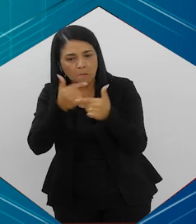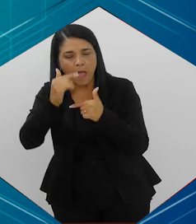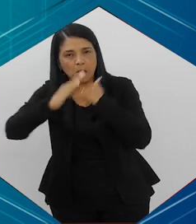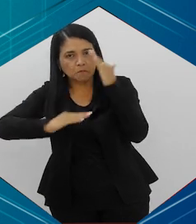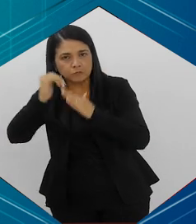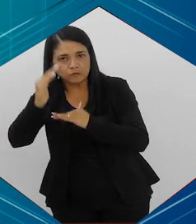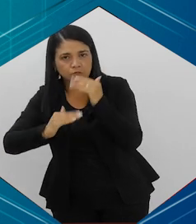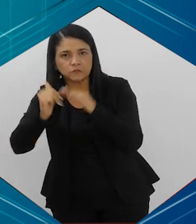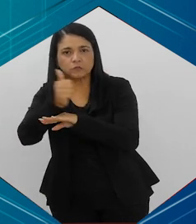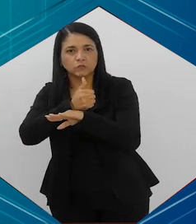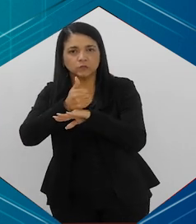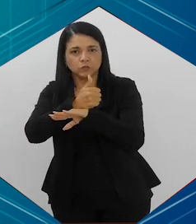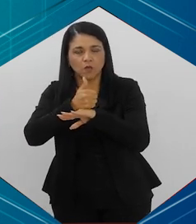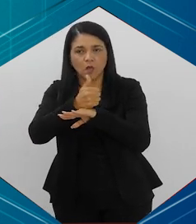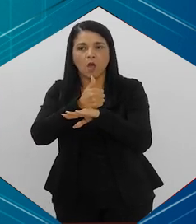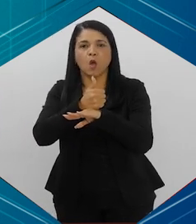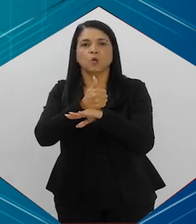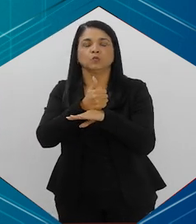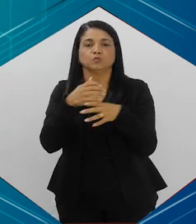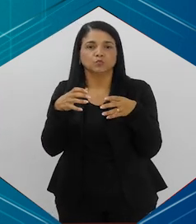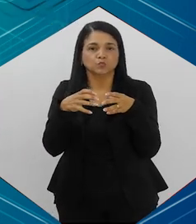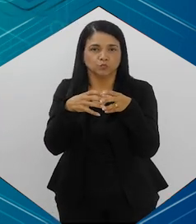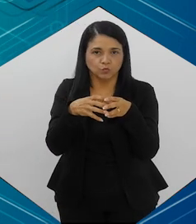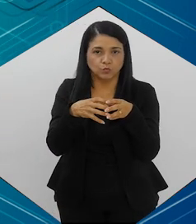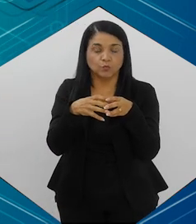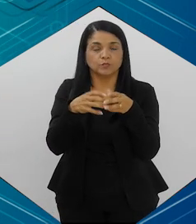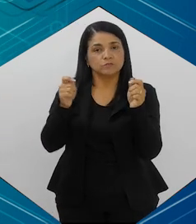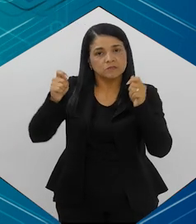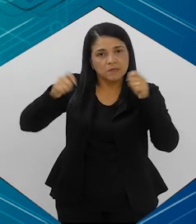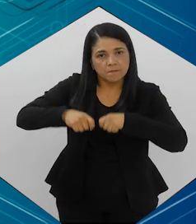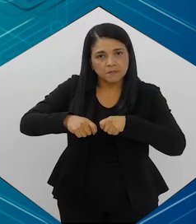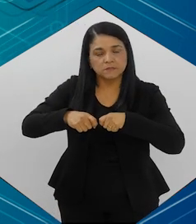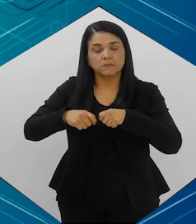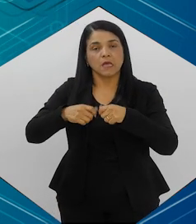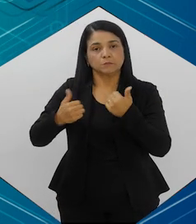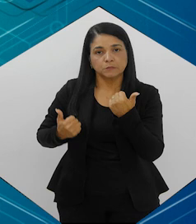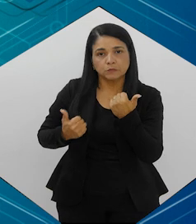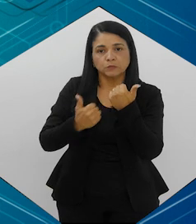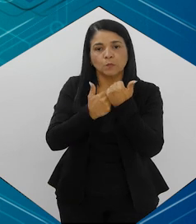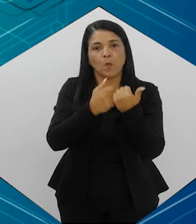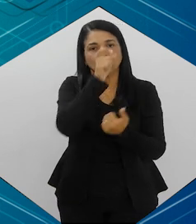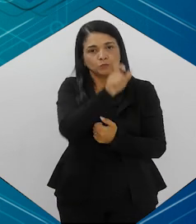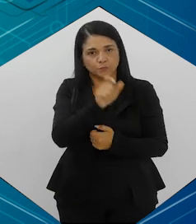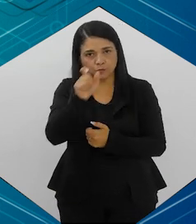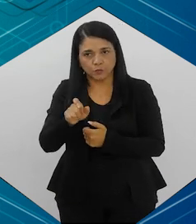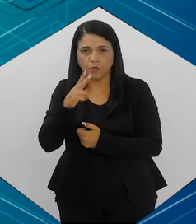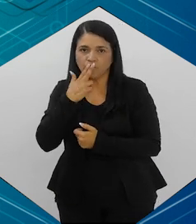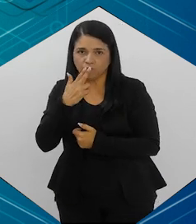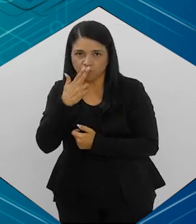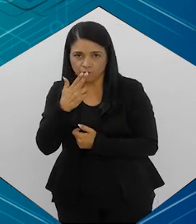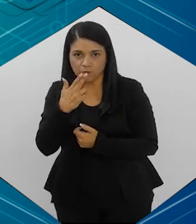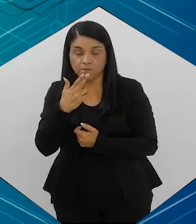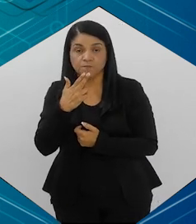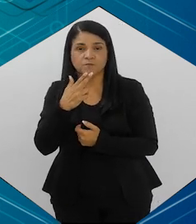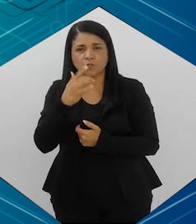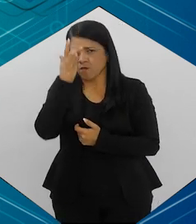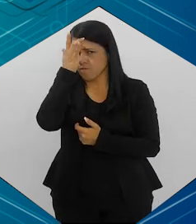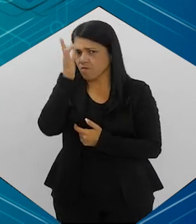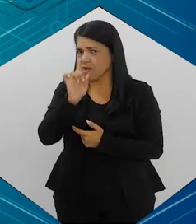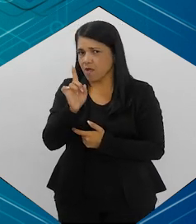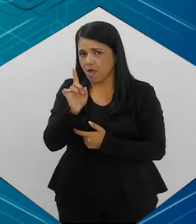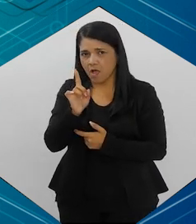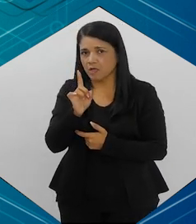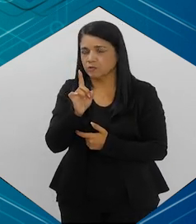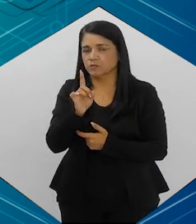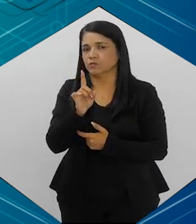de médicos capacitados para dar esse suporte para o paciente. Não é